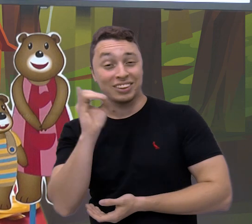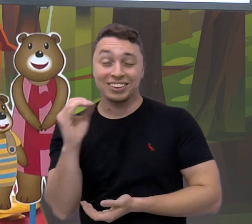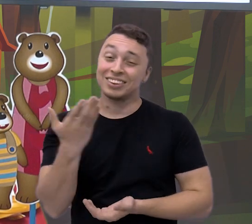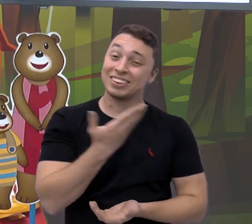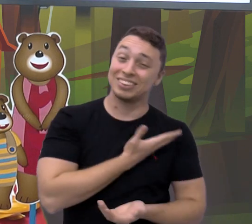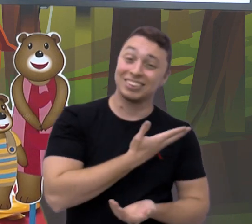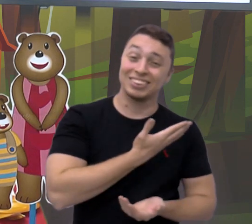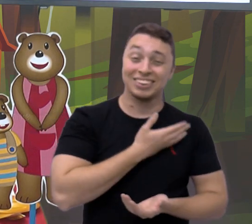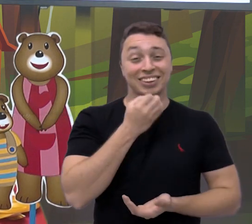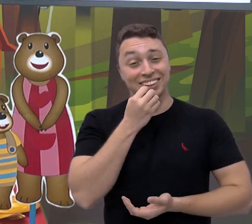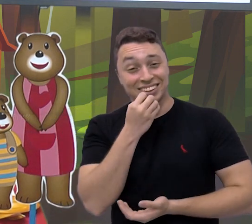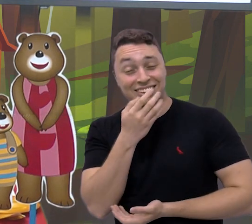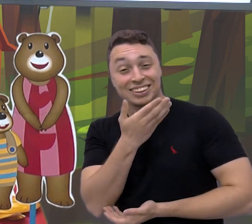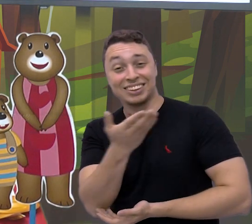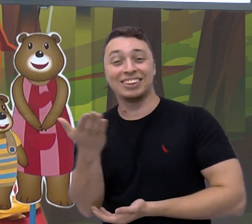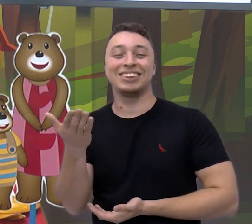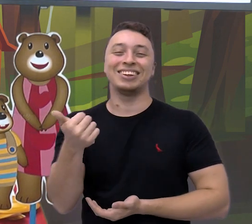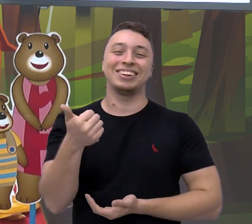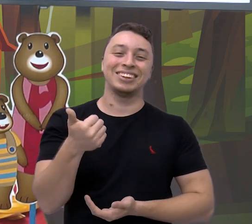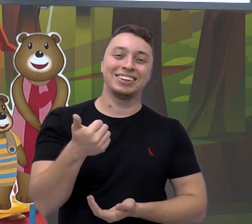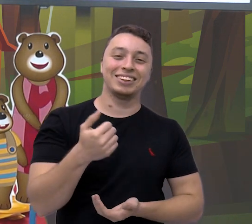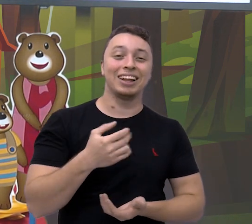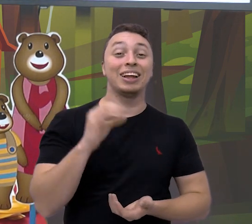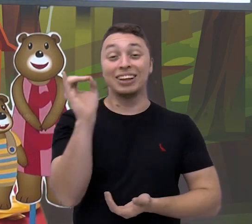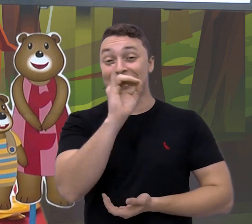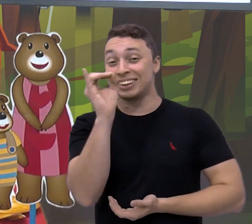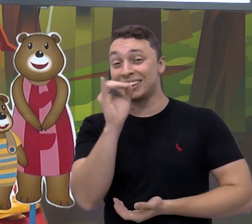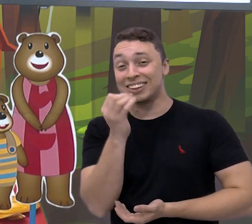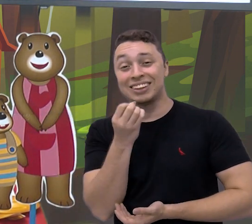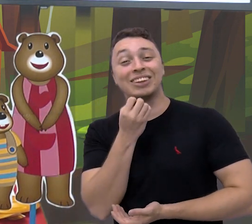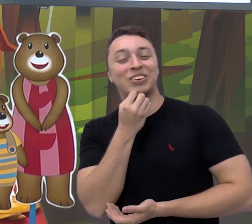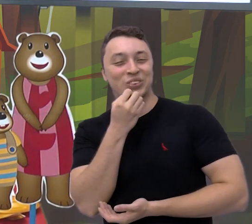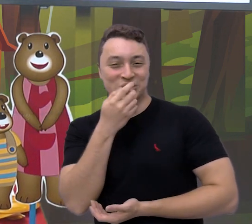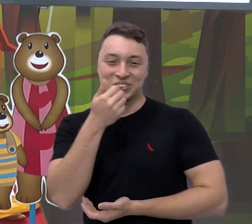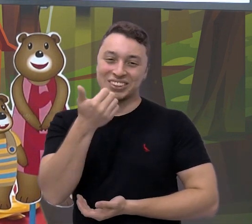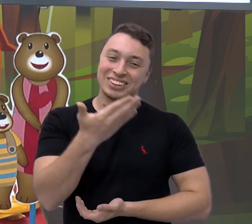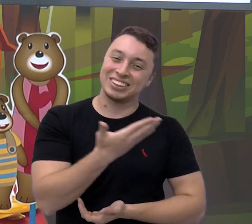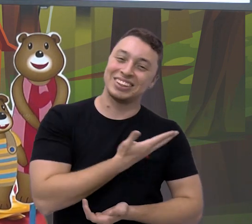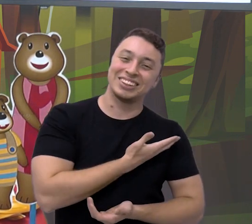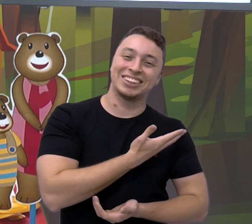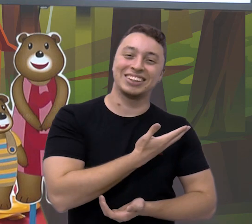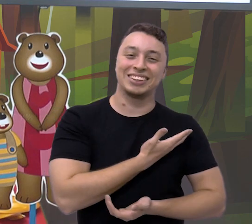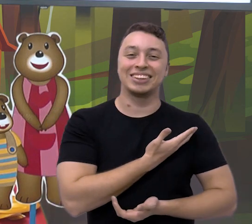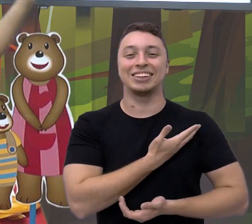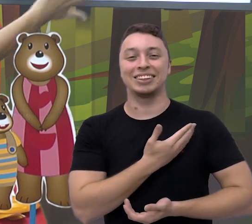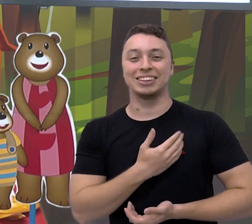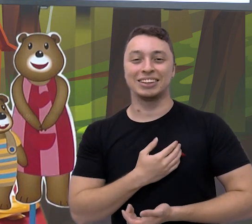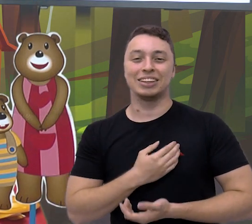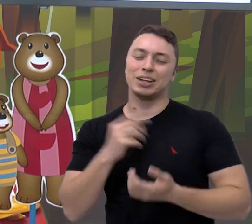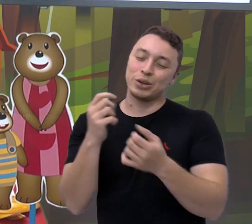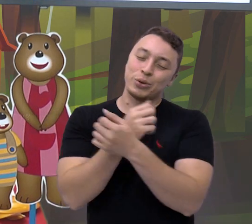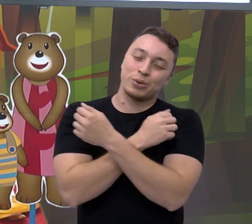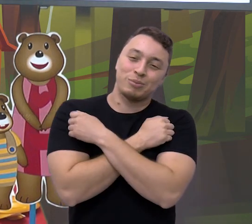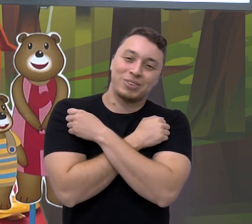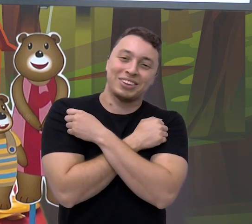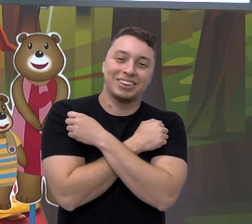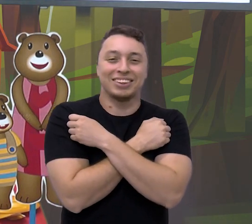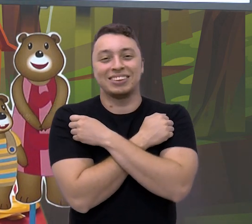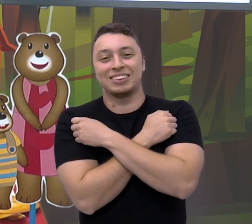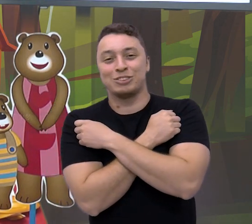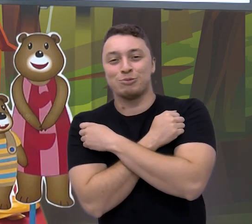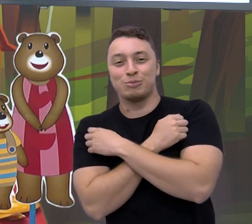amiguinho, como vai? Olá, amiguinho, como vai? Um abraço